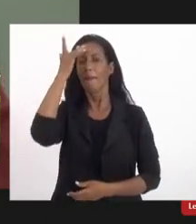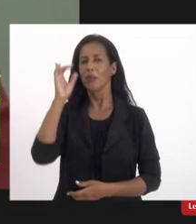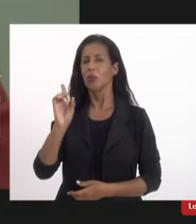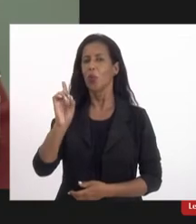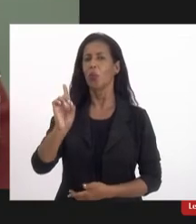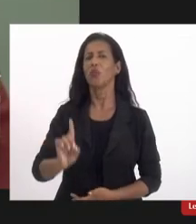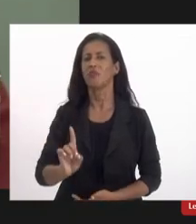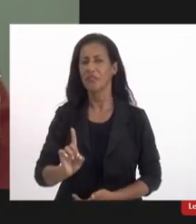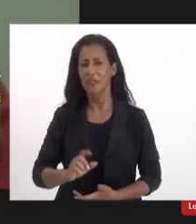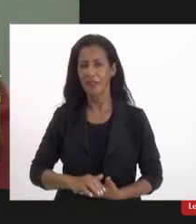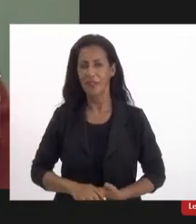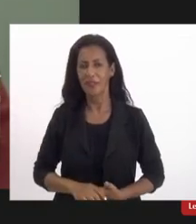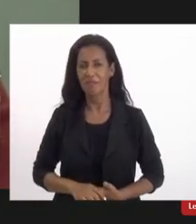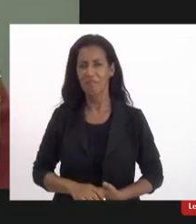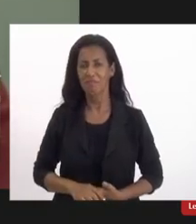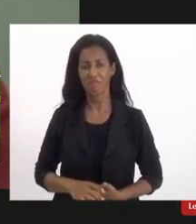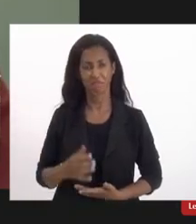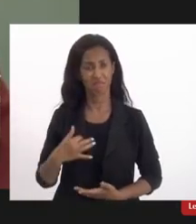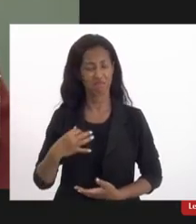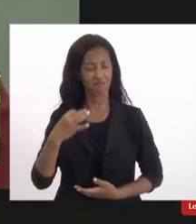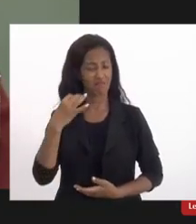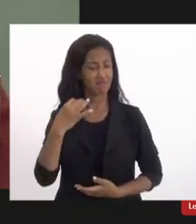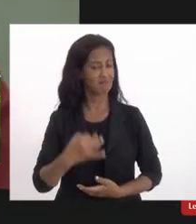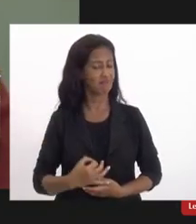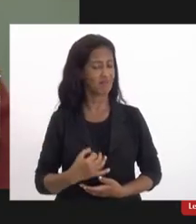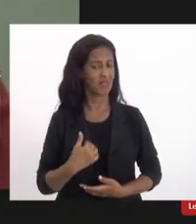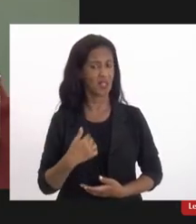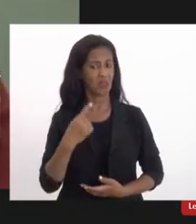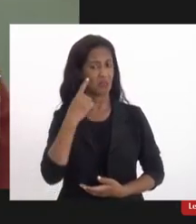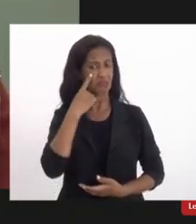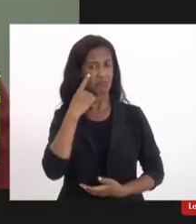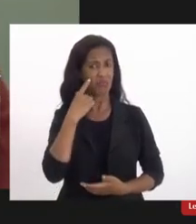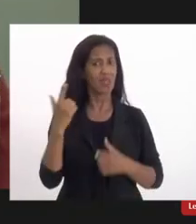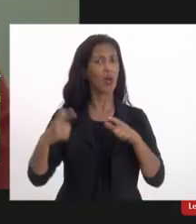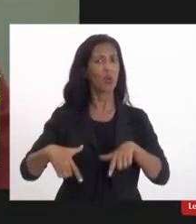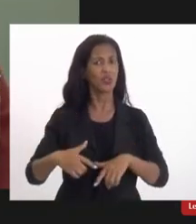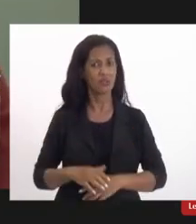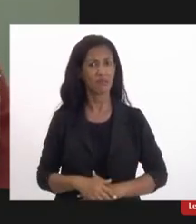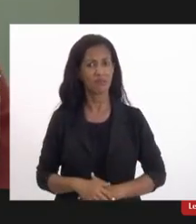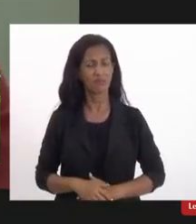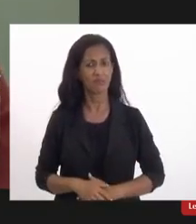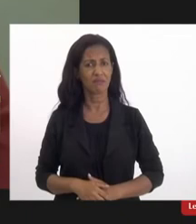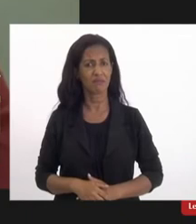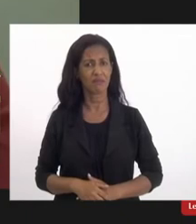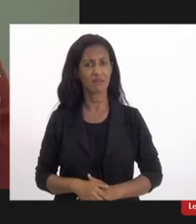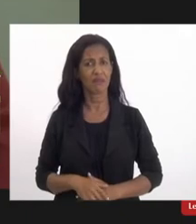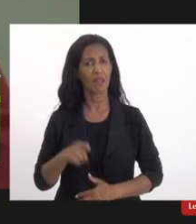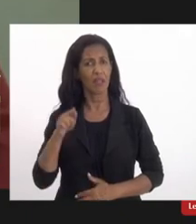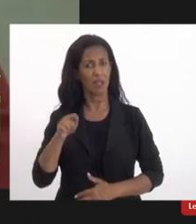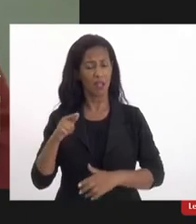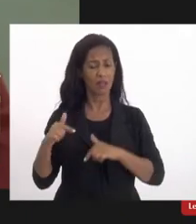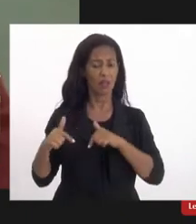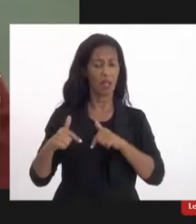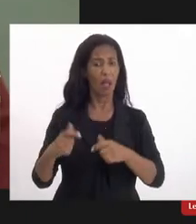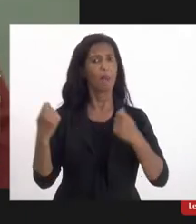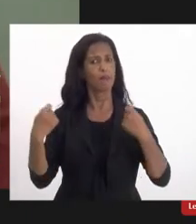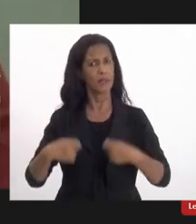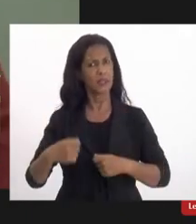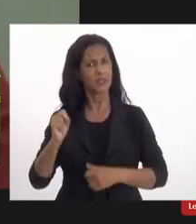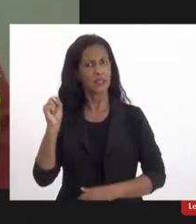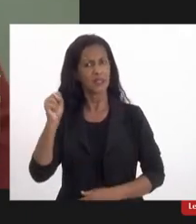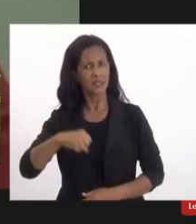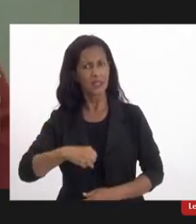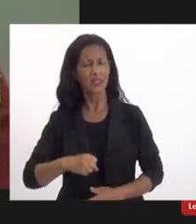deficiência? Eu, sinceramente, a gente não ouve onde é que está. Então, essas campanhas precisam sim,